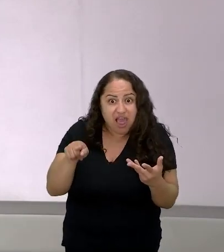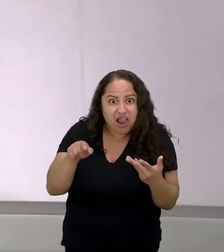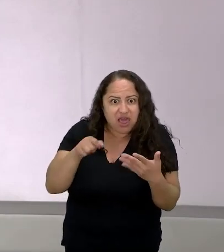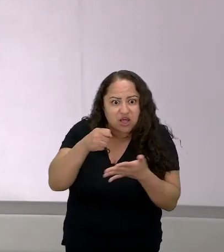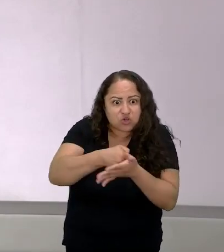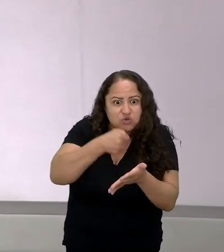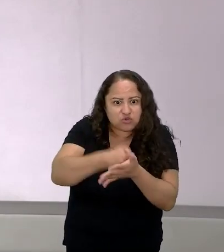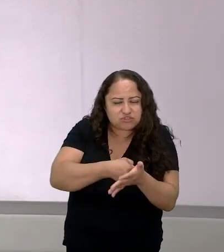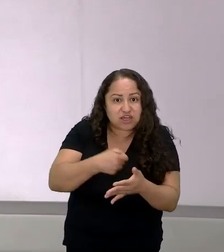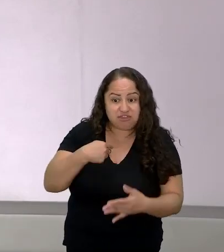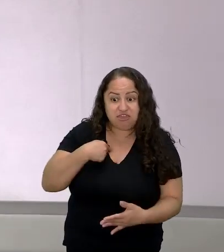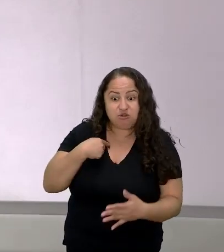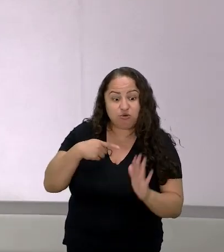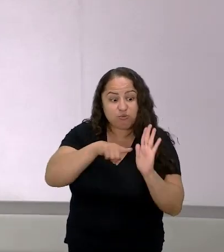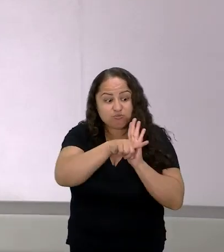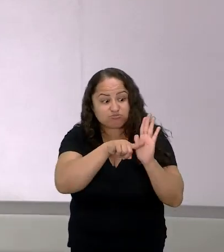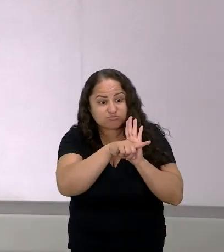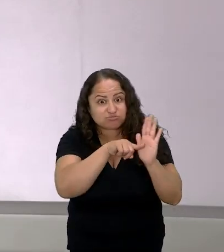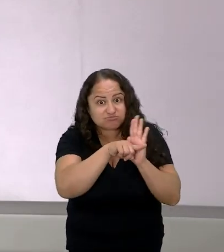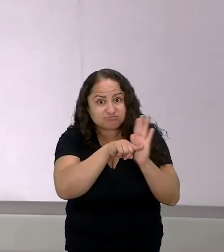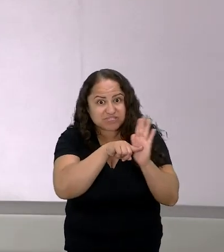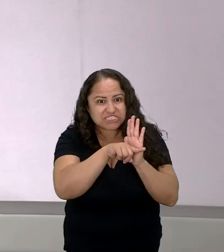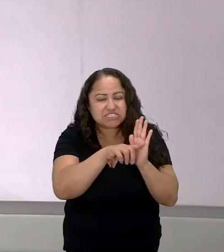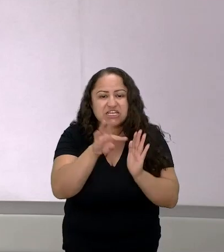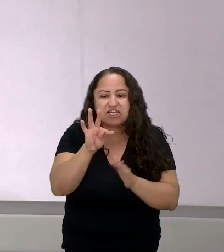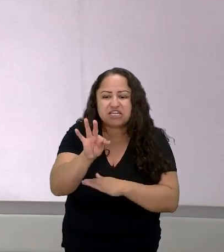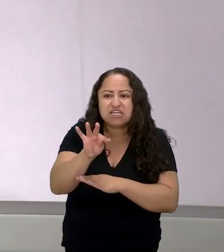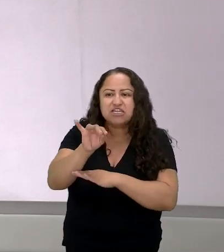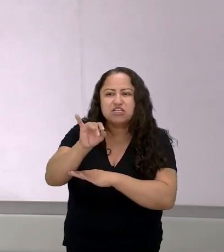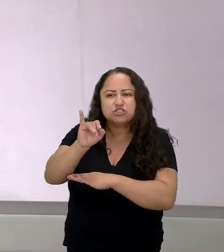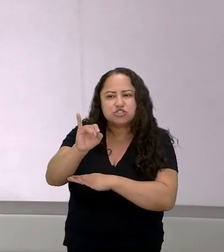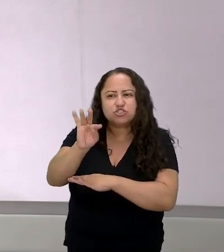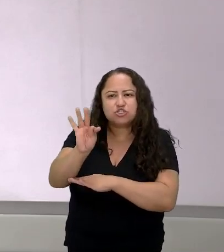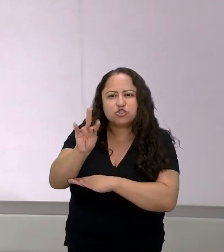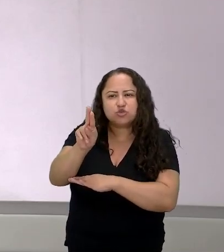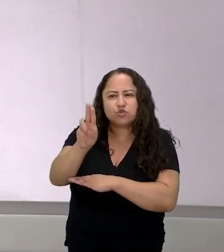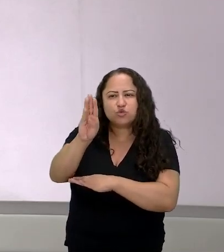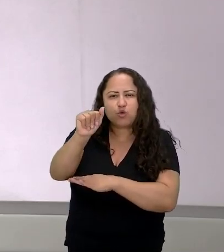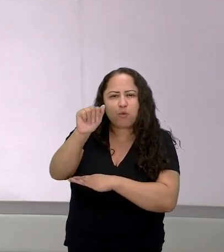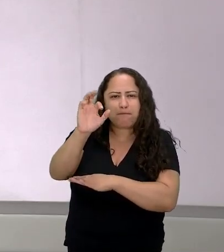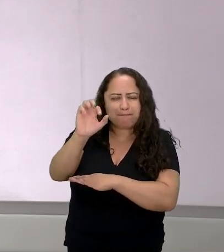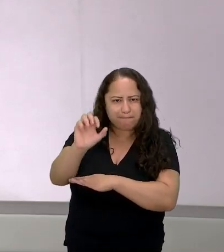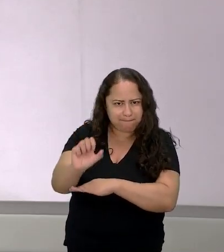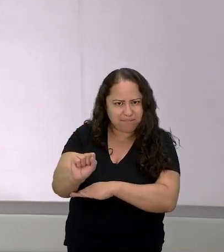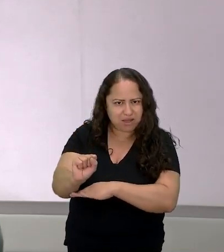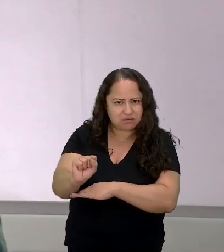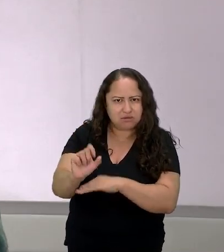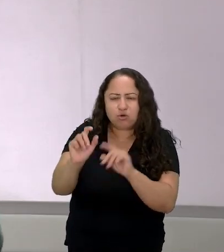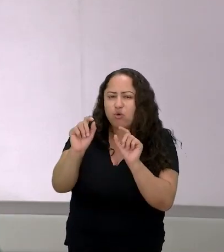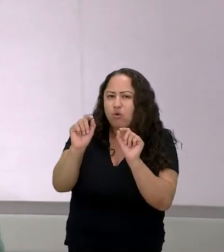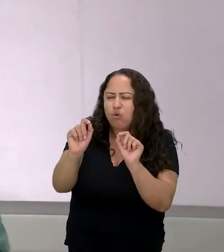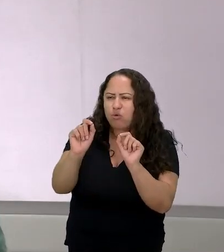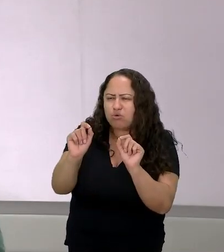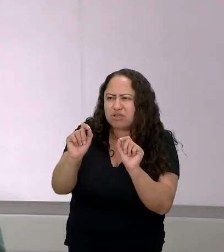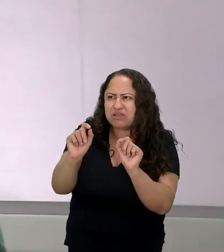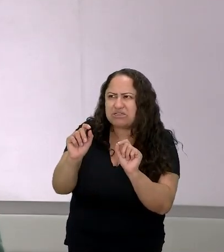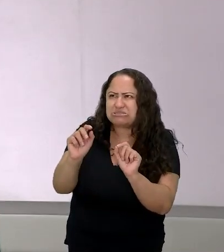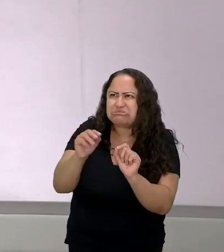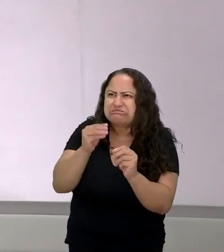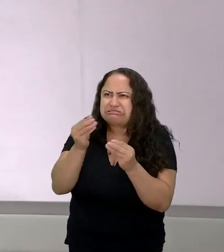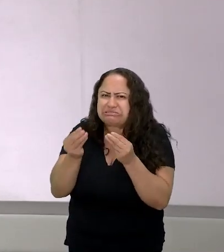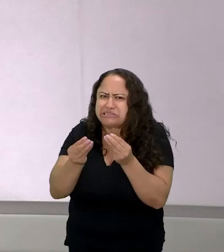origem da palavra tituba e eu encontrei no verbo titubear e aí quando nós pensamos no verbo titubear